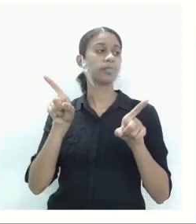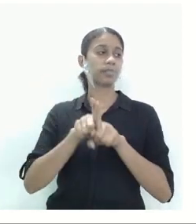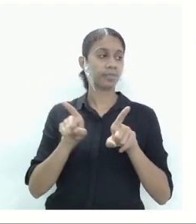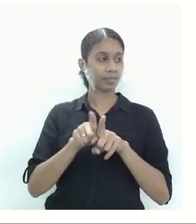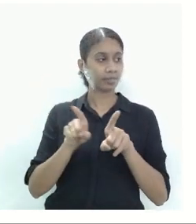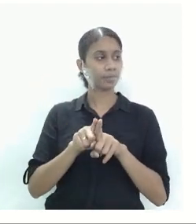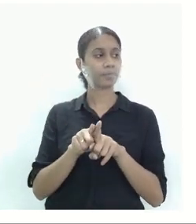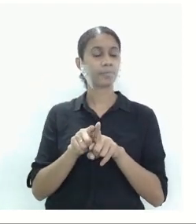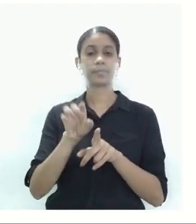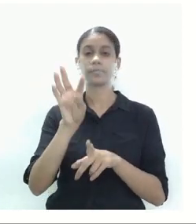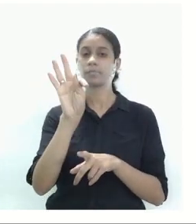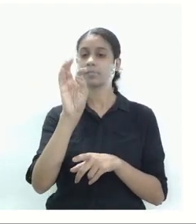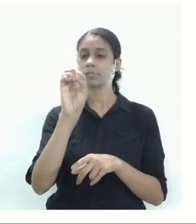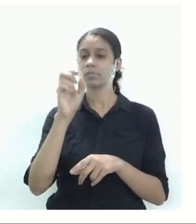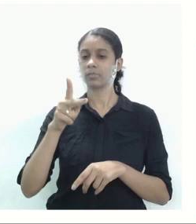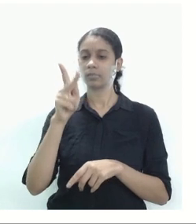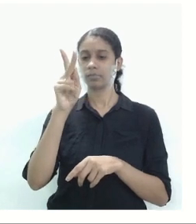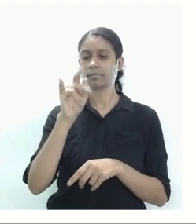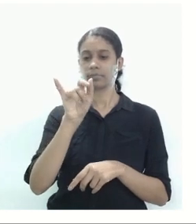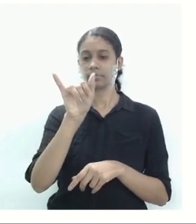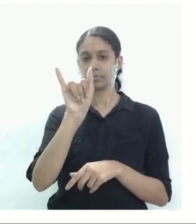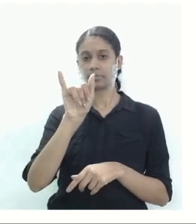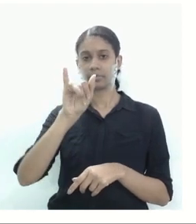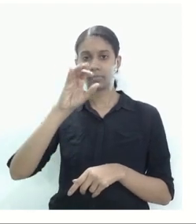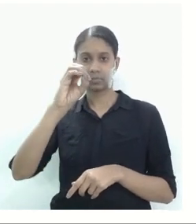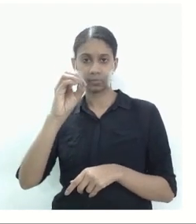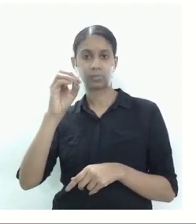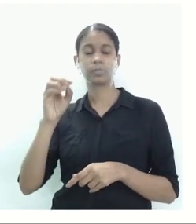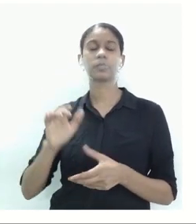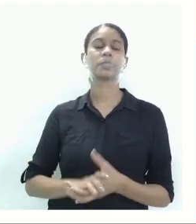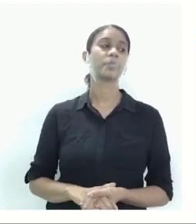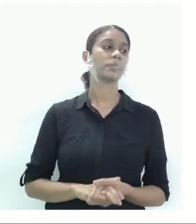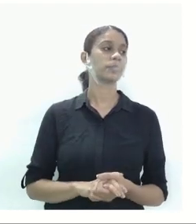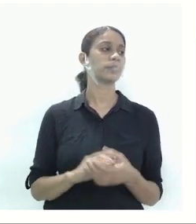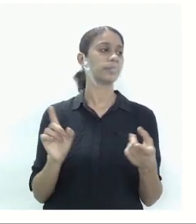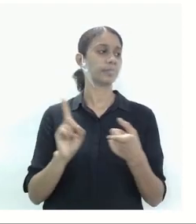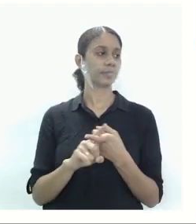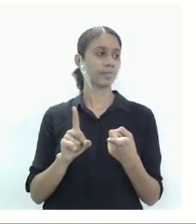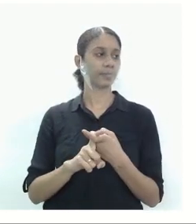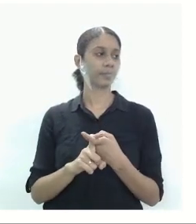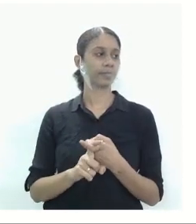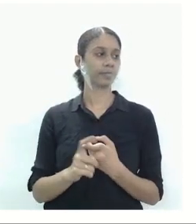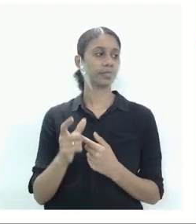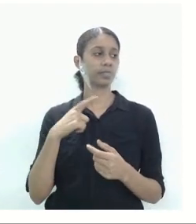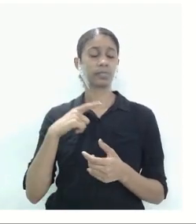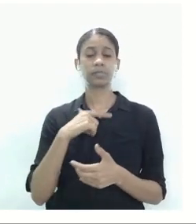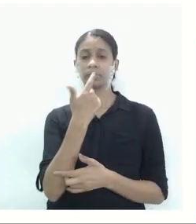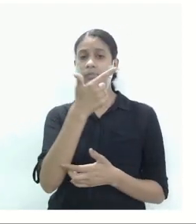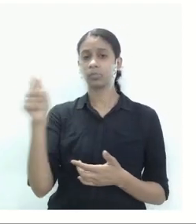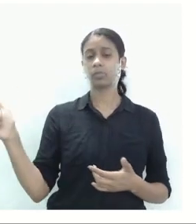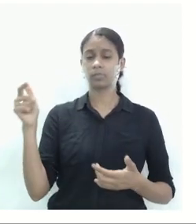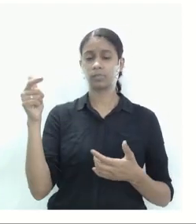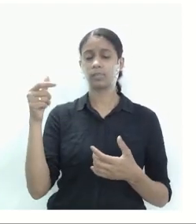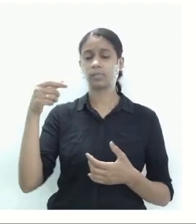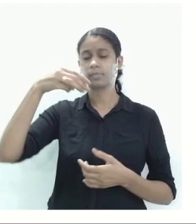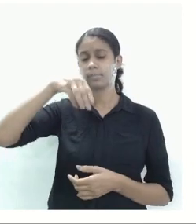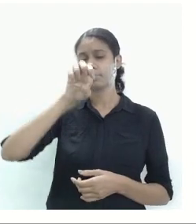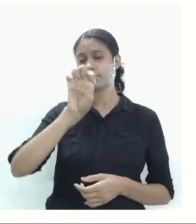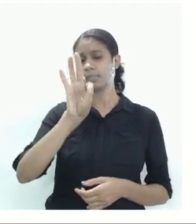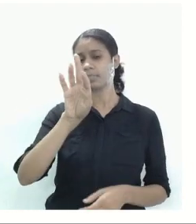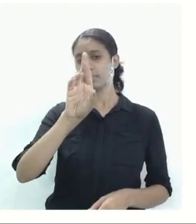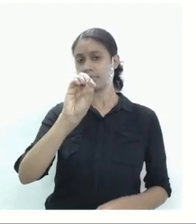as cidades altamente urbanizadas né? Então nós temos aí algumas outras metrópoles que são metrópoles